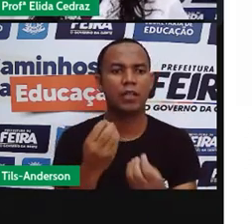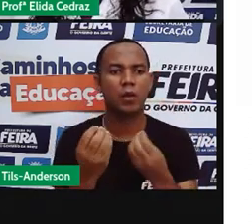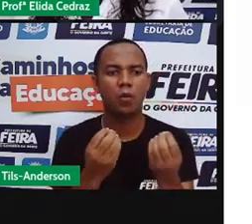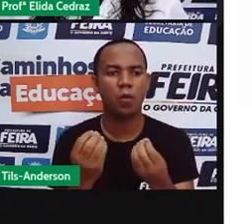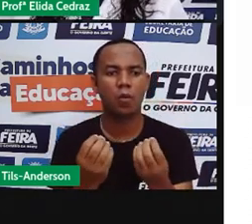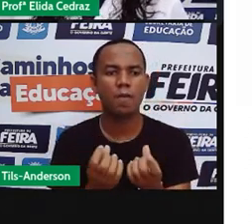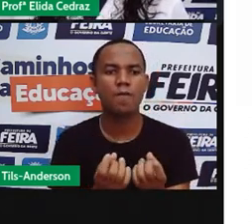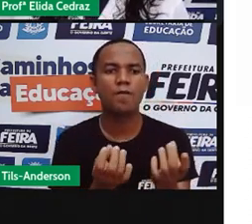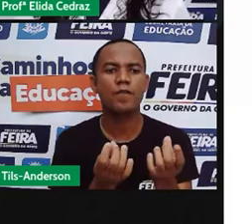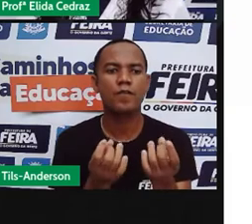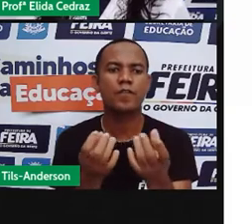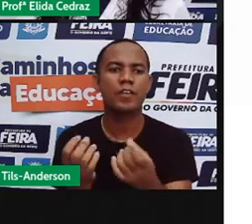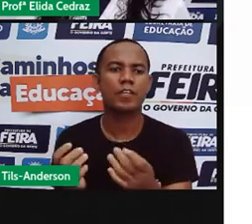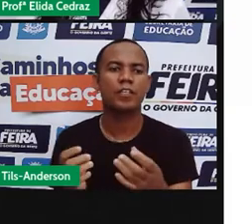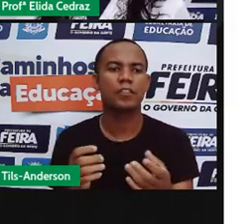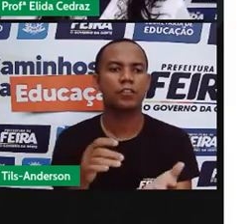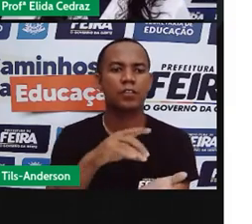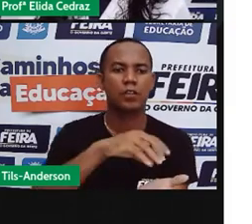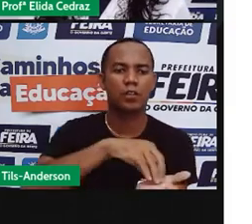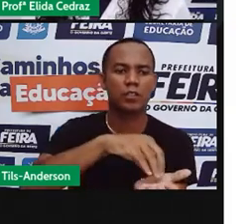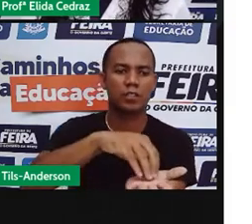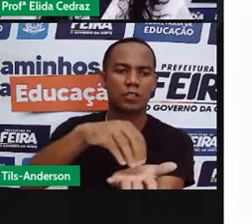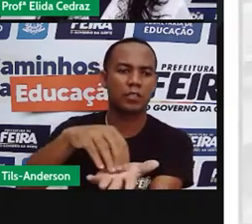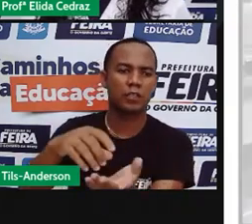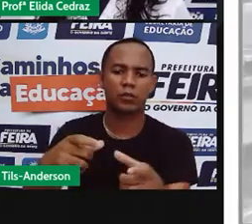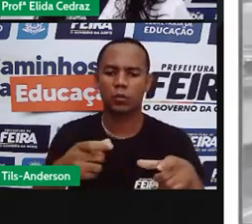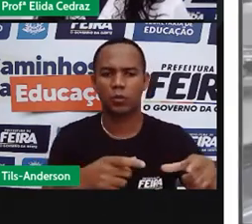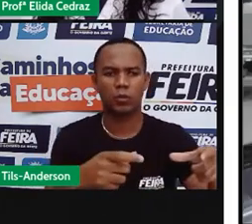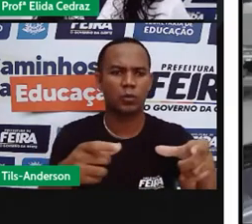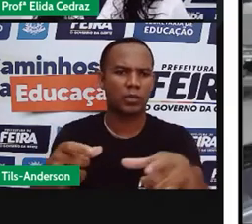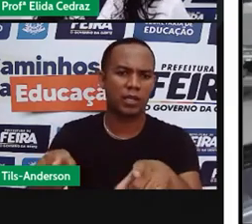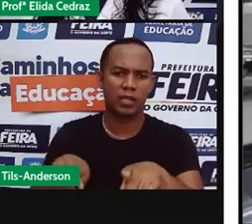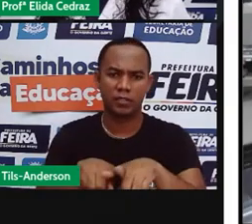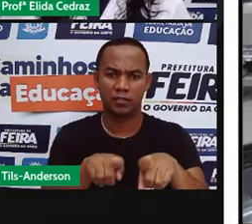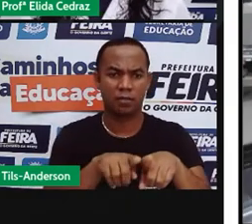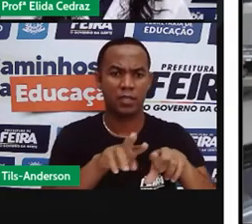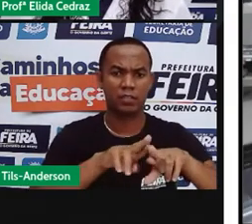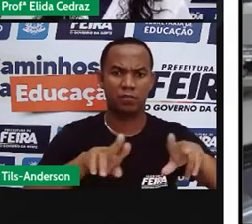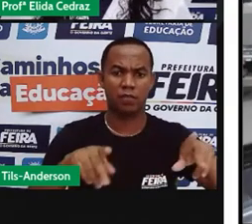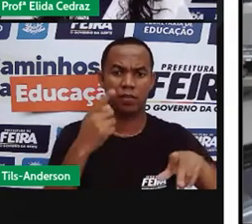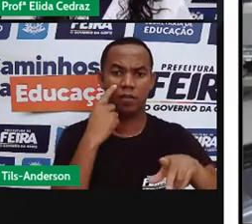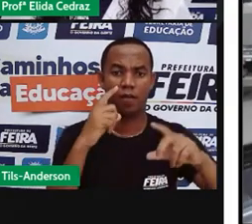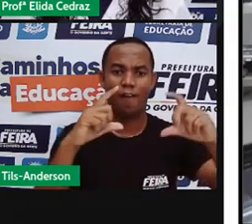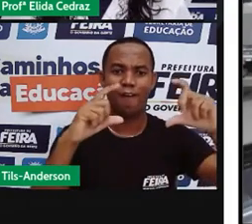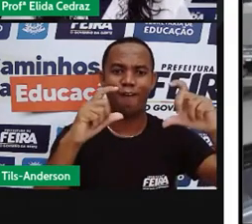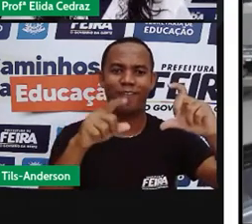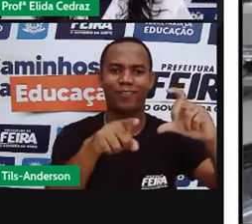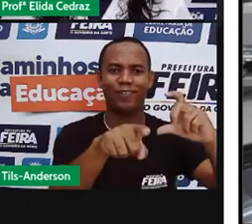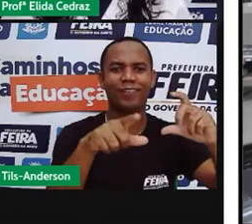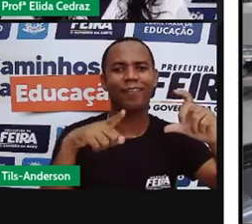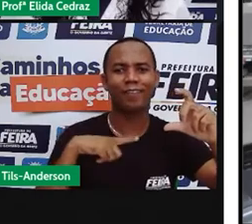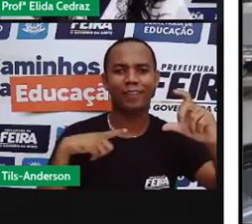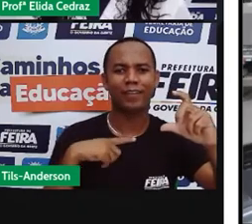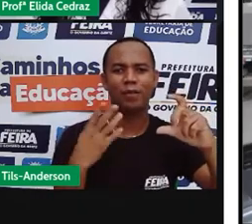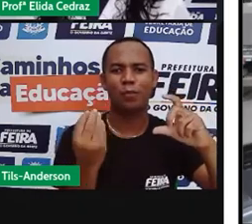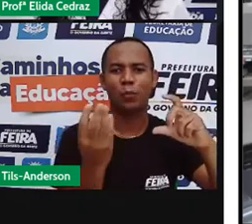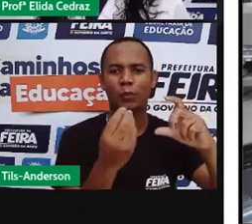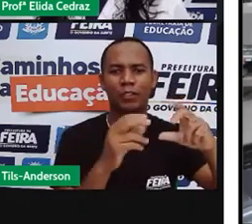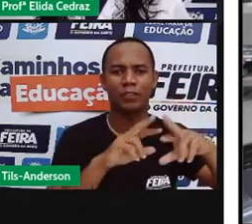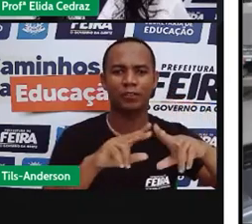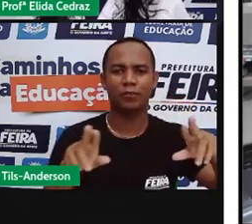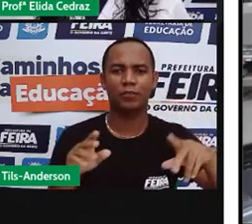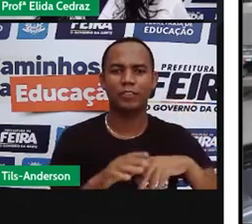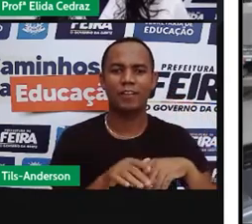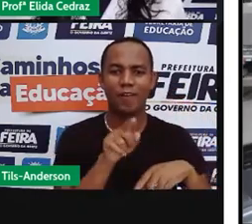supermercados, cooperativas e os centros de abastecimento da nossa cidade. Quando